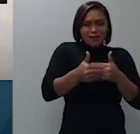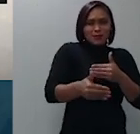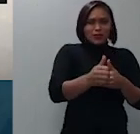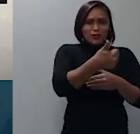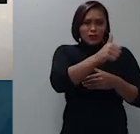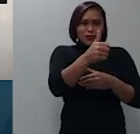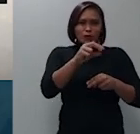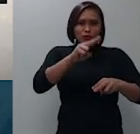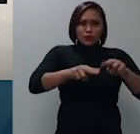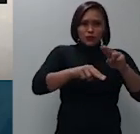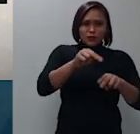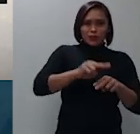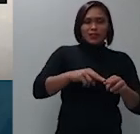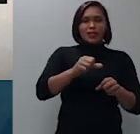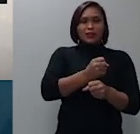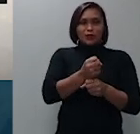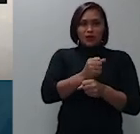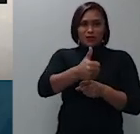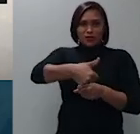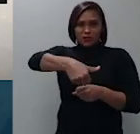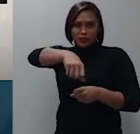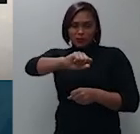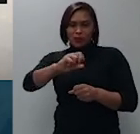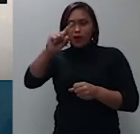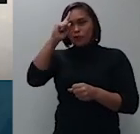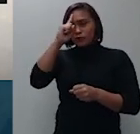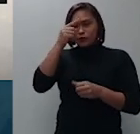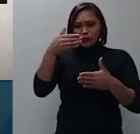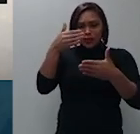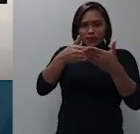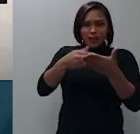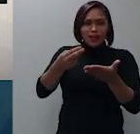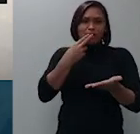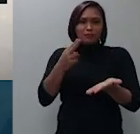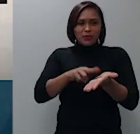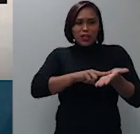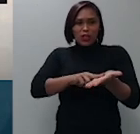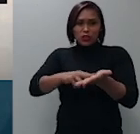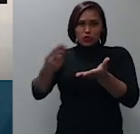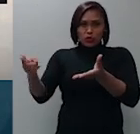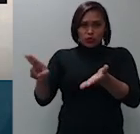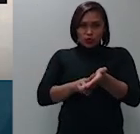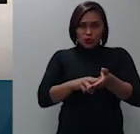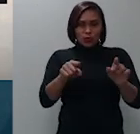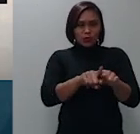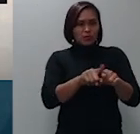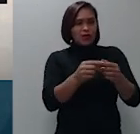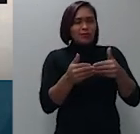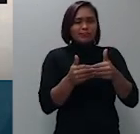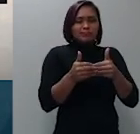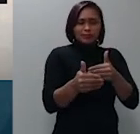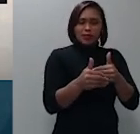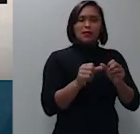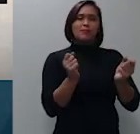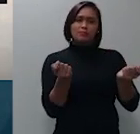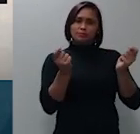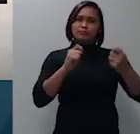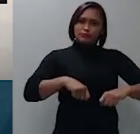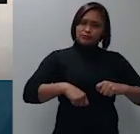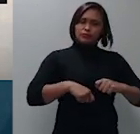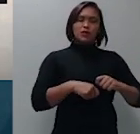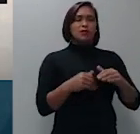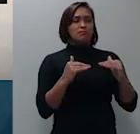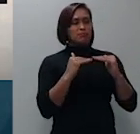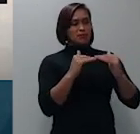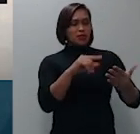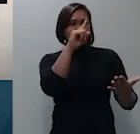publicação da decisão interlocutória de saneamento consequentemente deve ser mantido o acordo estadual que confirmou